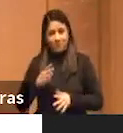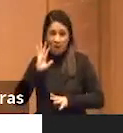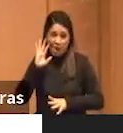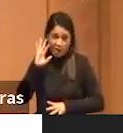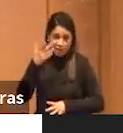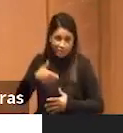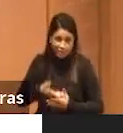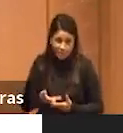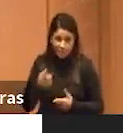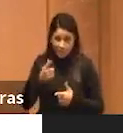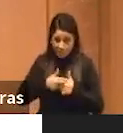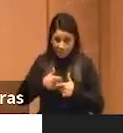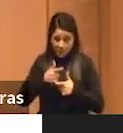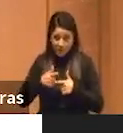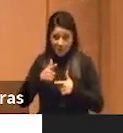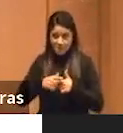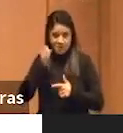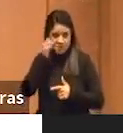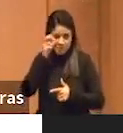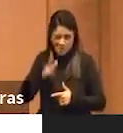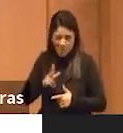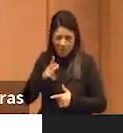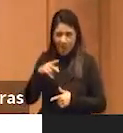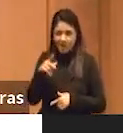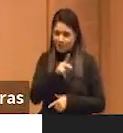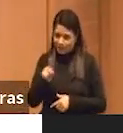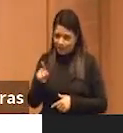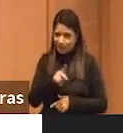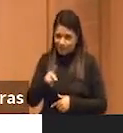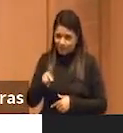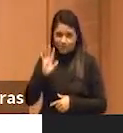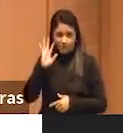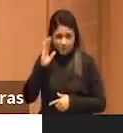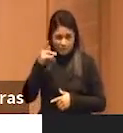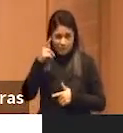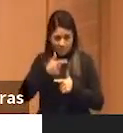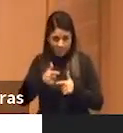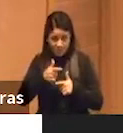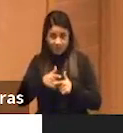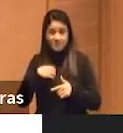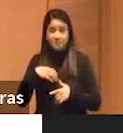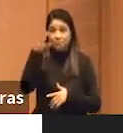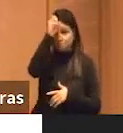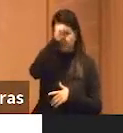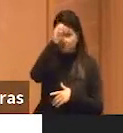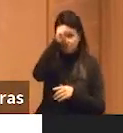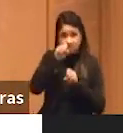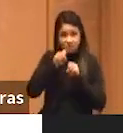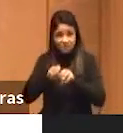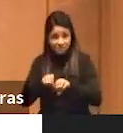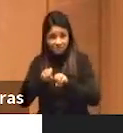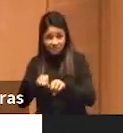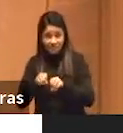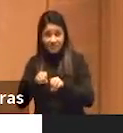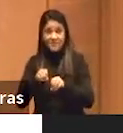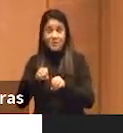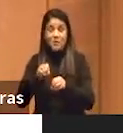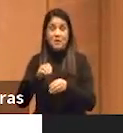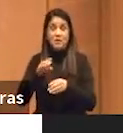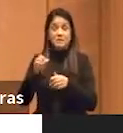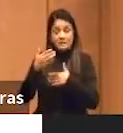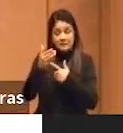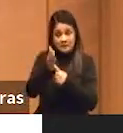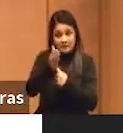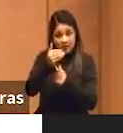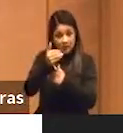perrengue, como novas maneiras de ensinar e aprender. E elas entram na escola, a gente